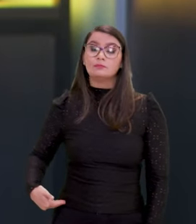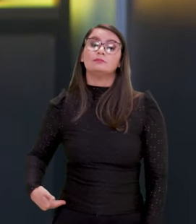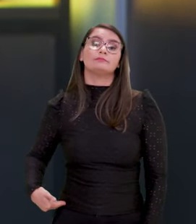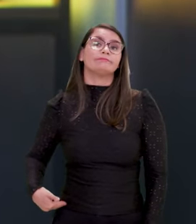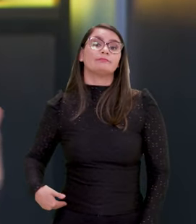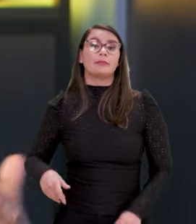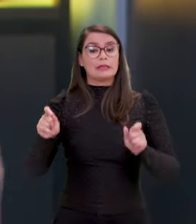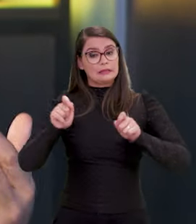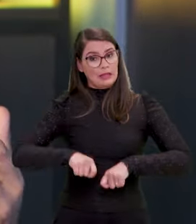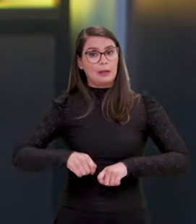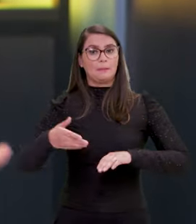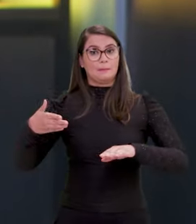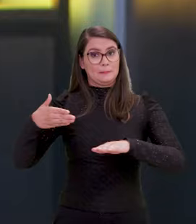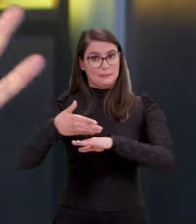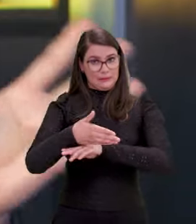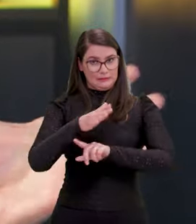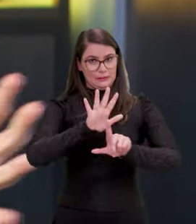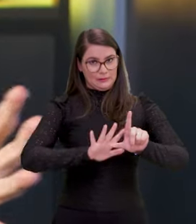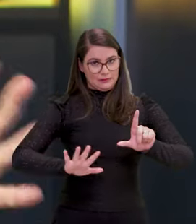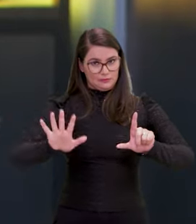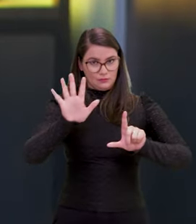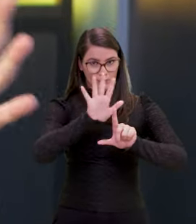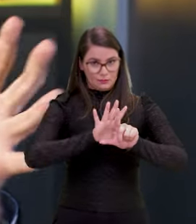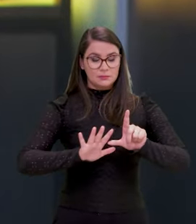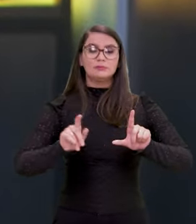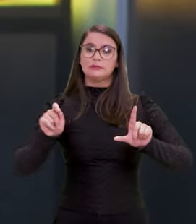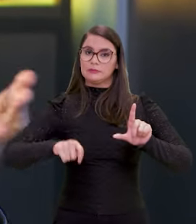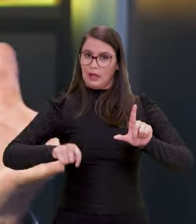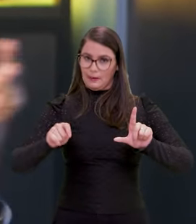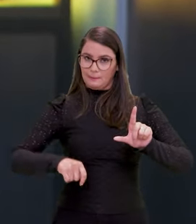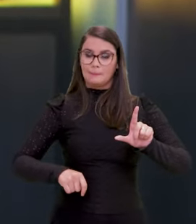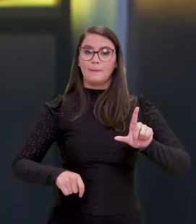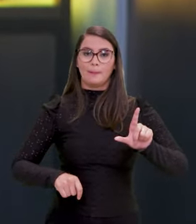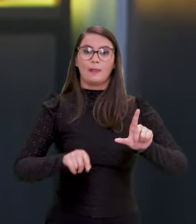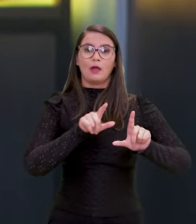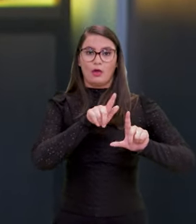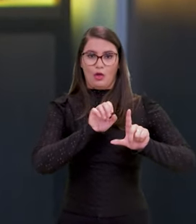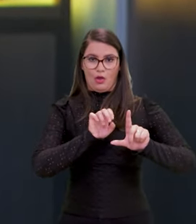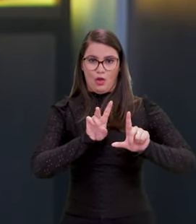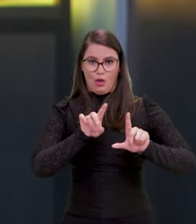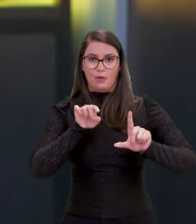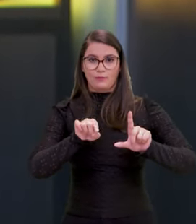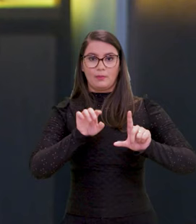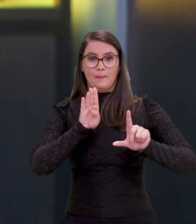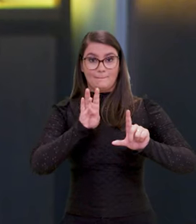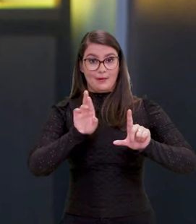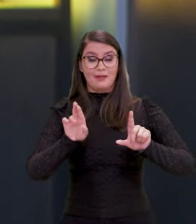ele, na verdade, permite que a pessoa acesse a esse ecossistema, que é o GOV-BR,